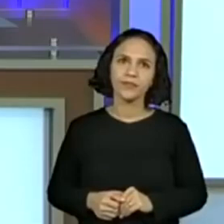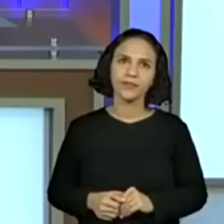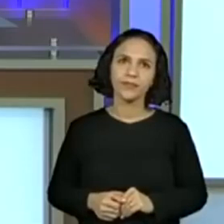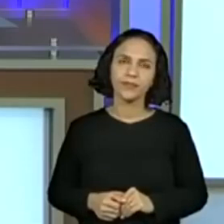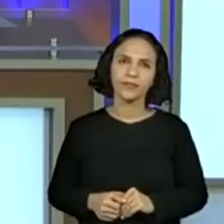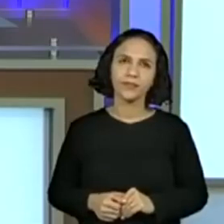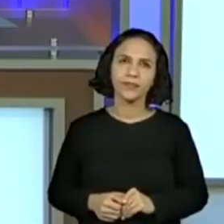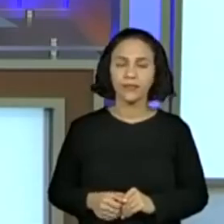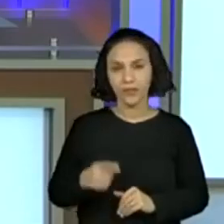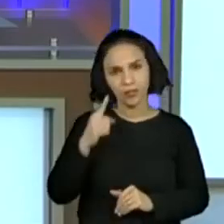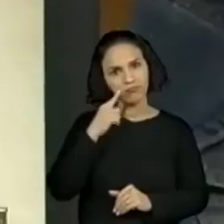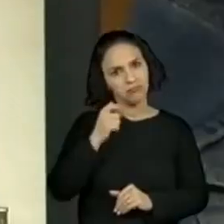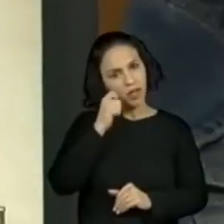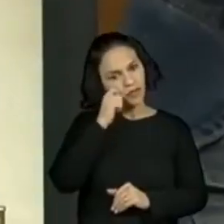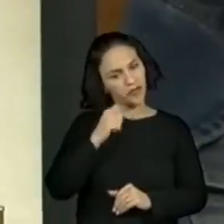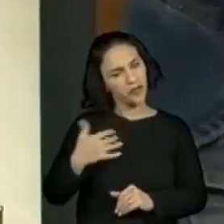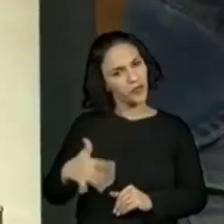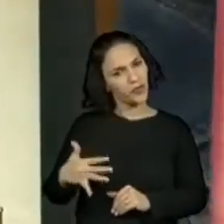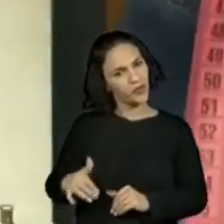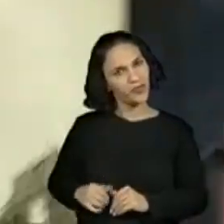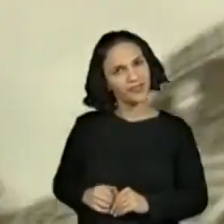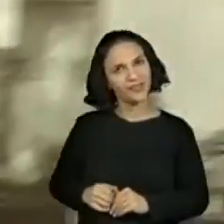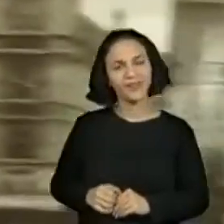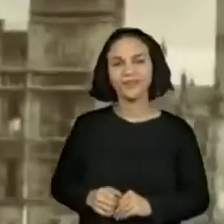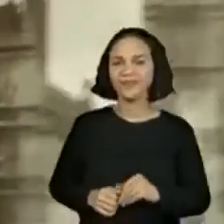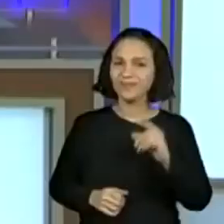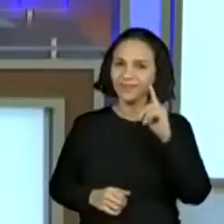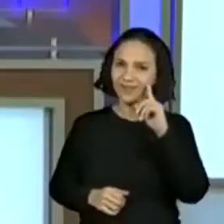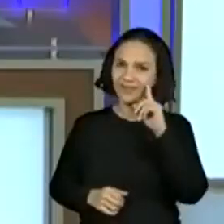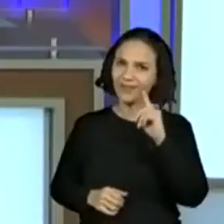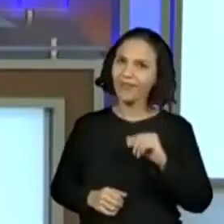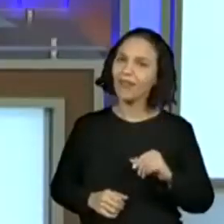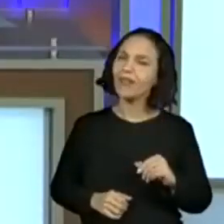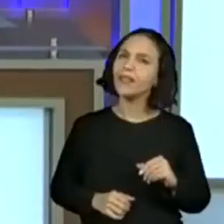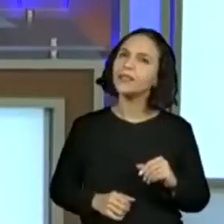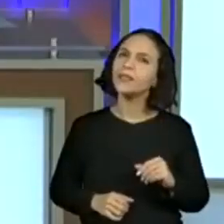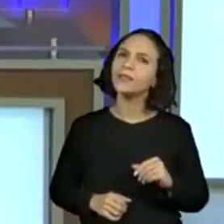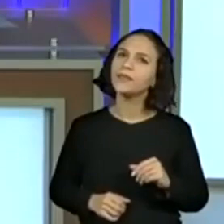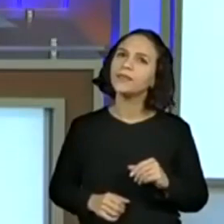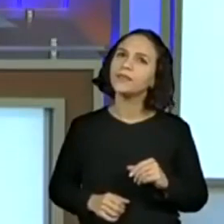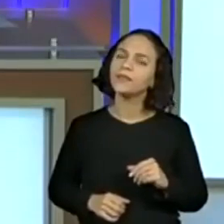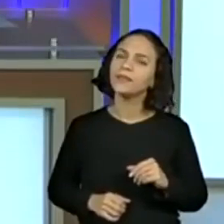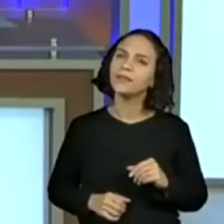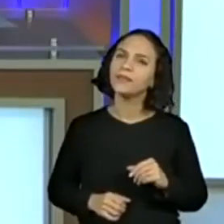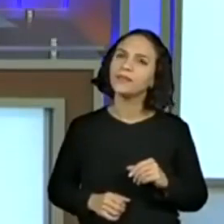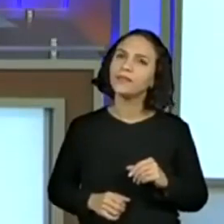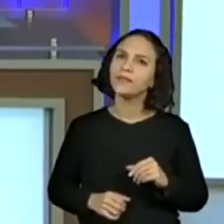Ó, tudo aqui ao vivo, hein? Vamos lá. Deixa eu trazer aqui para frente.